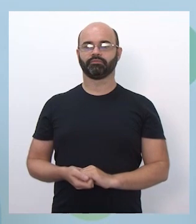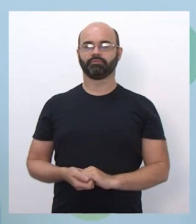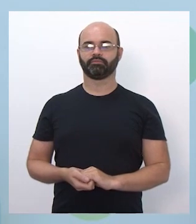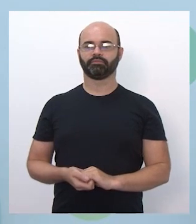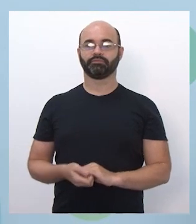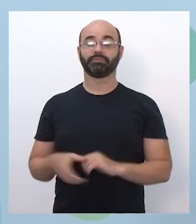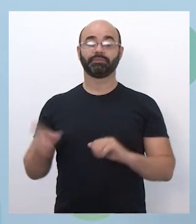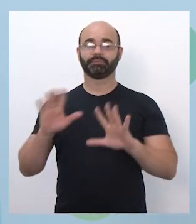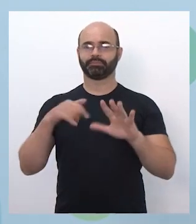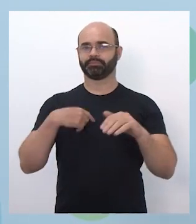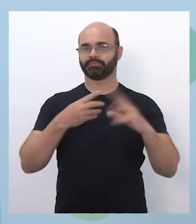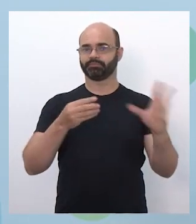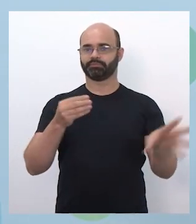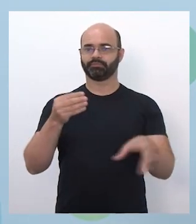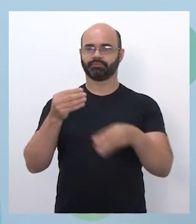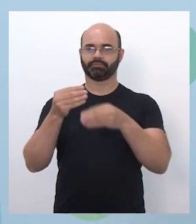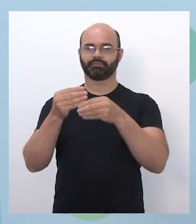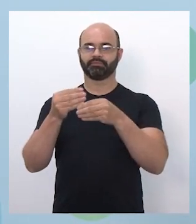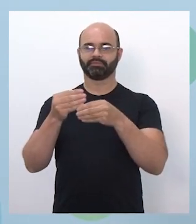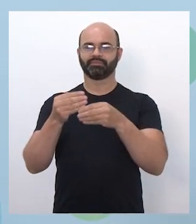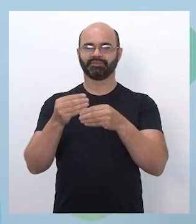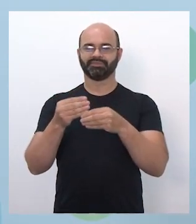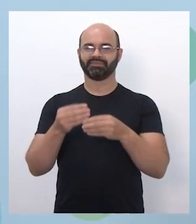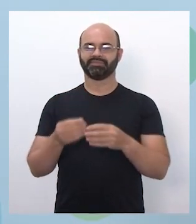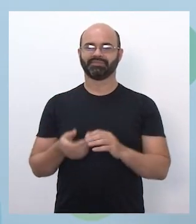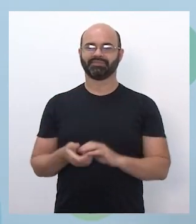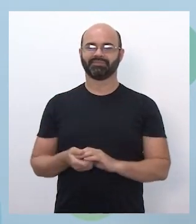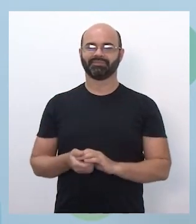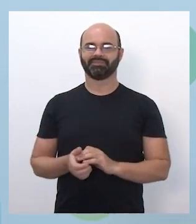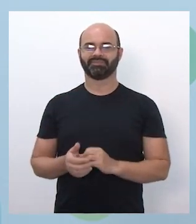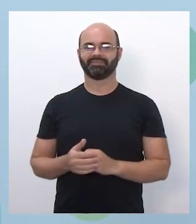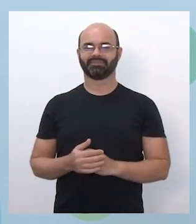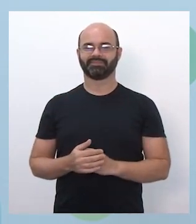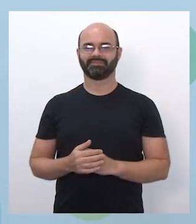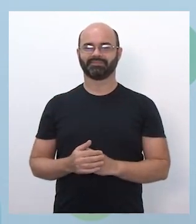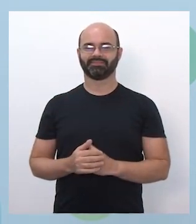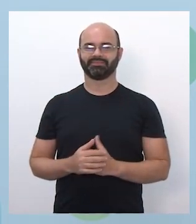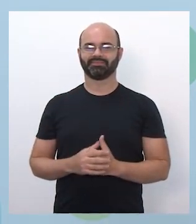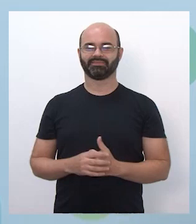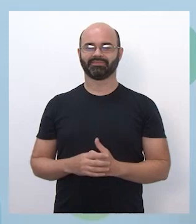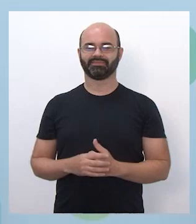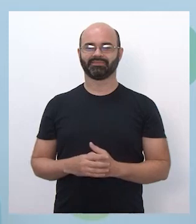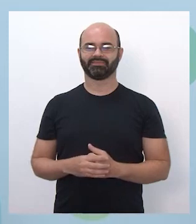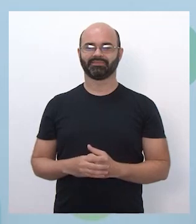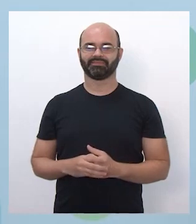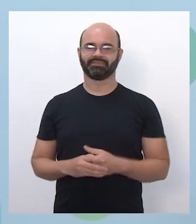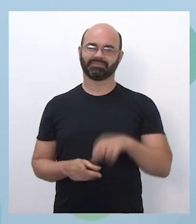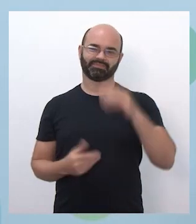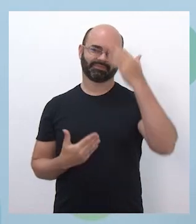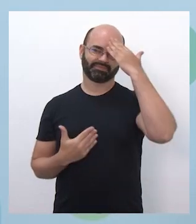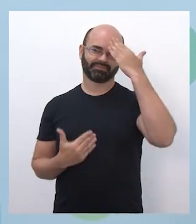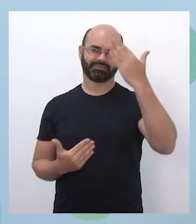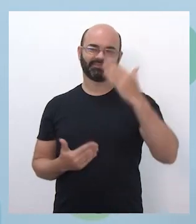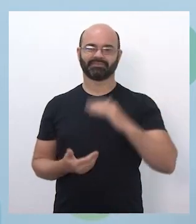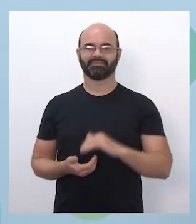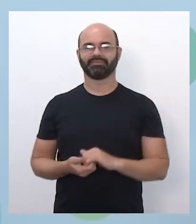complementar? Por favor. Eu vou fazer também, mas... Obrigada. só antes da